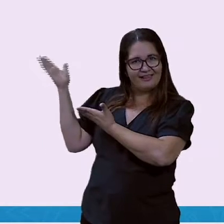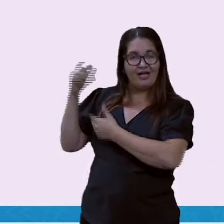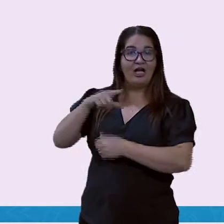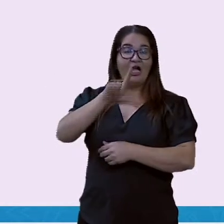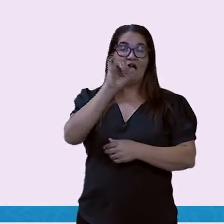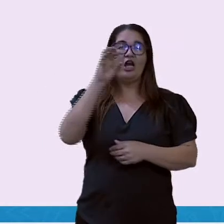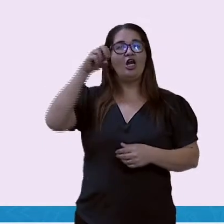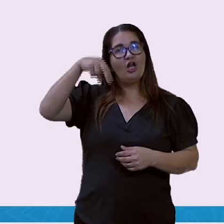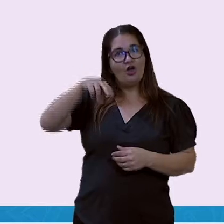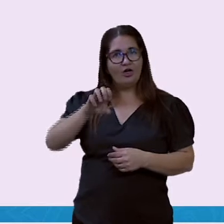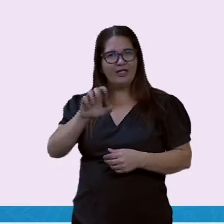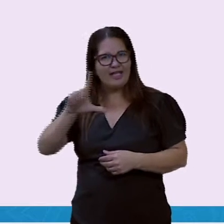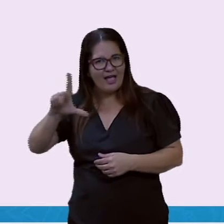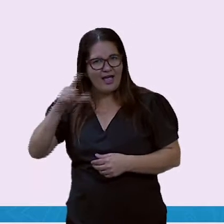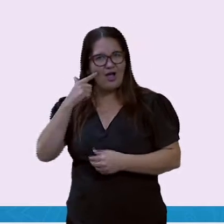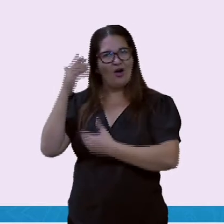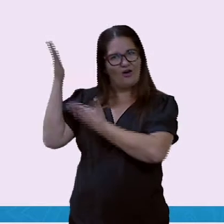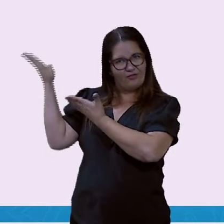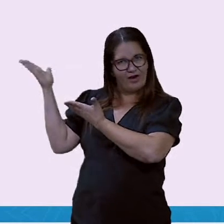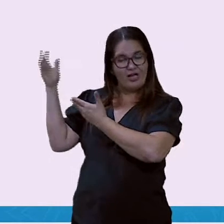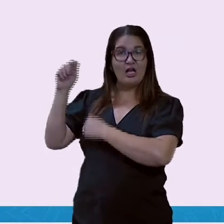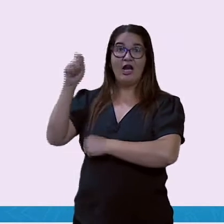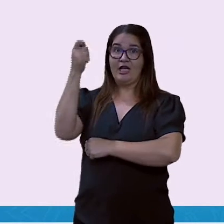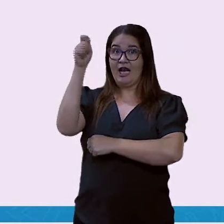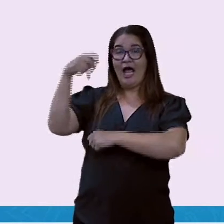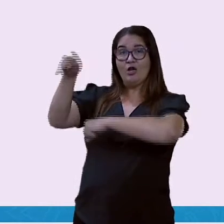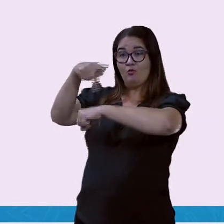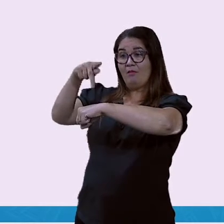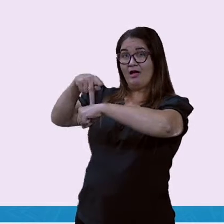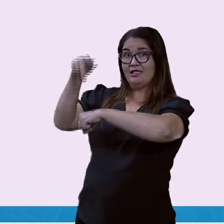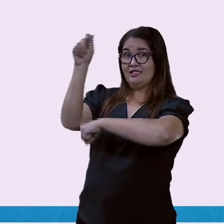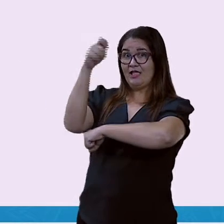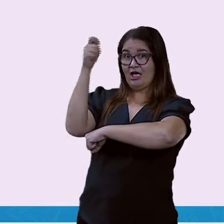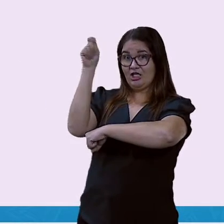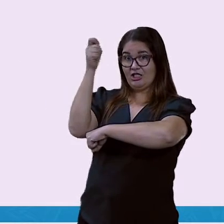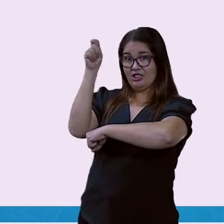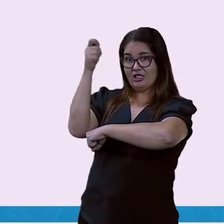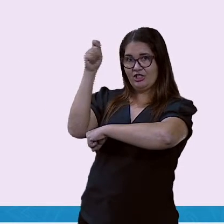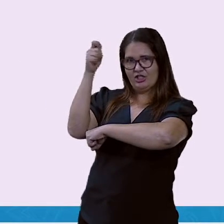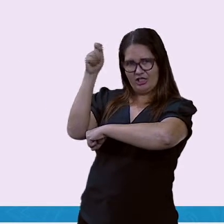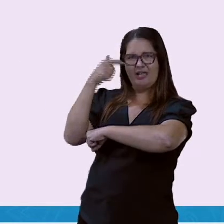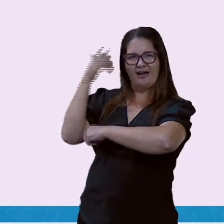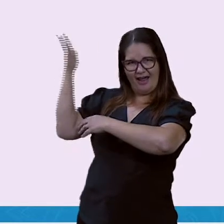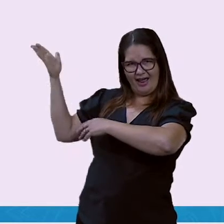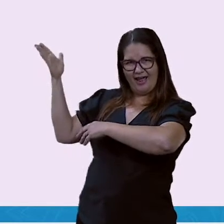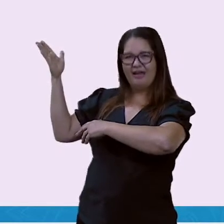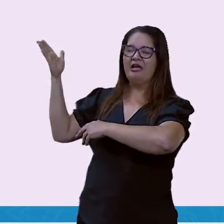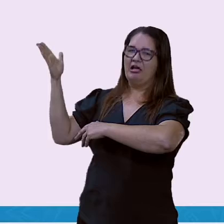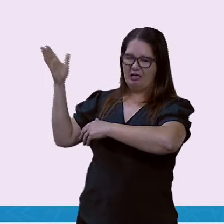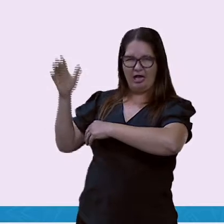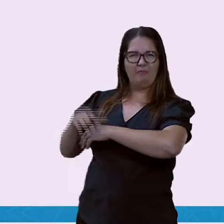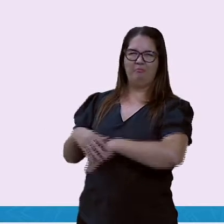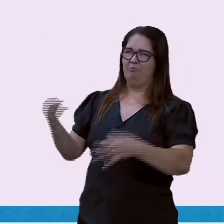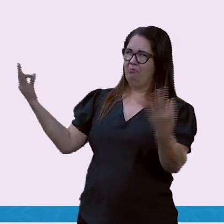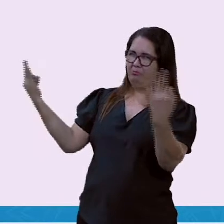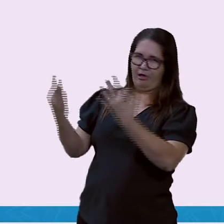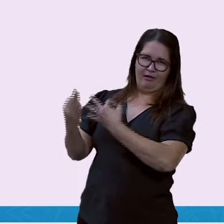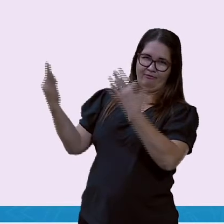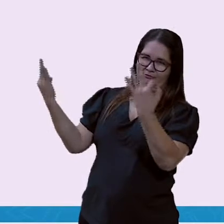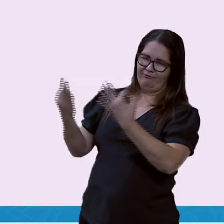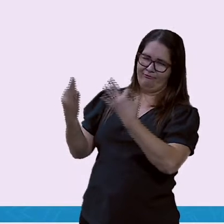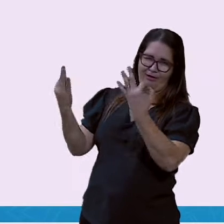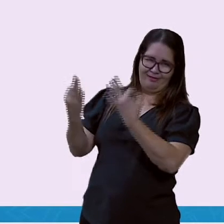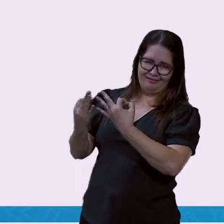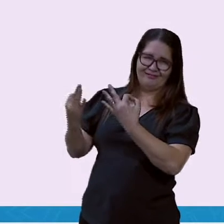Lionel Messi, esse argentino que é o cara, sim, no futebol, né? Argentino,